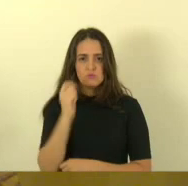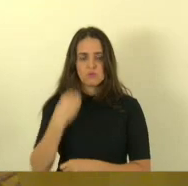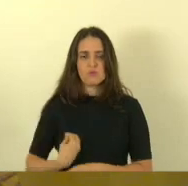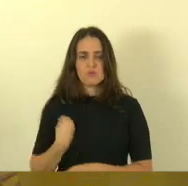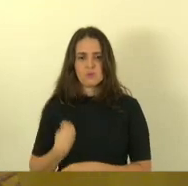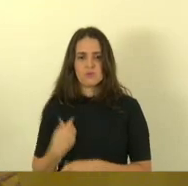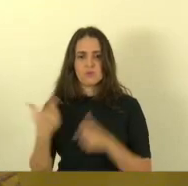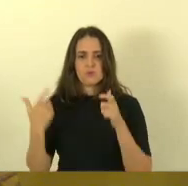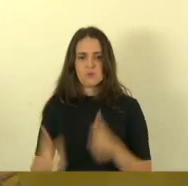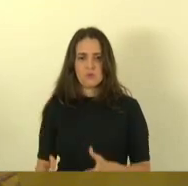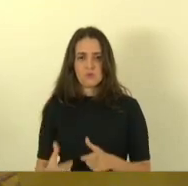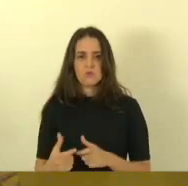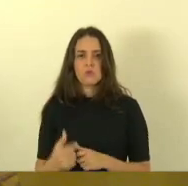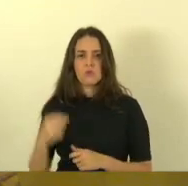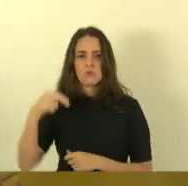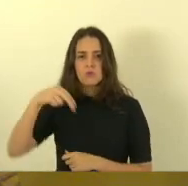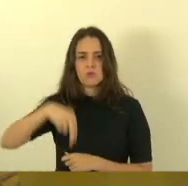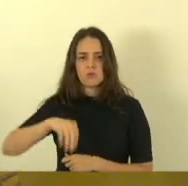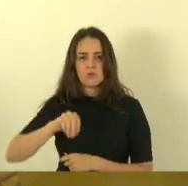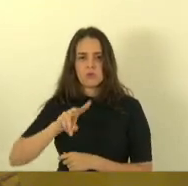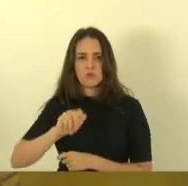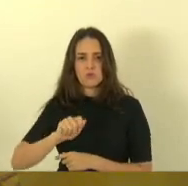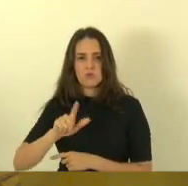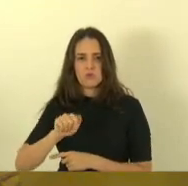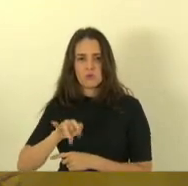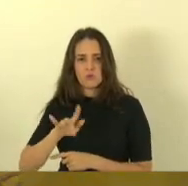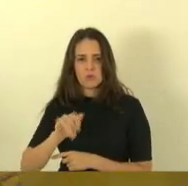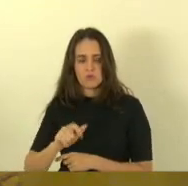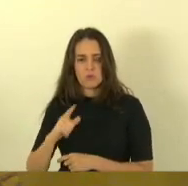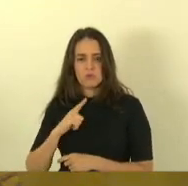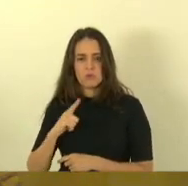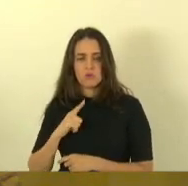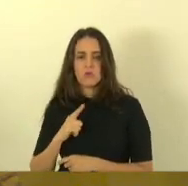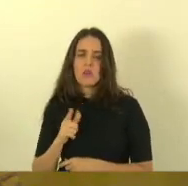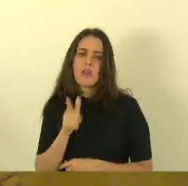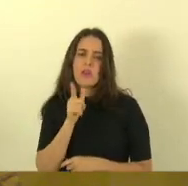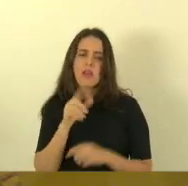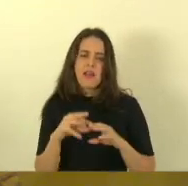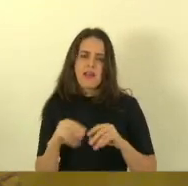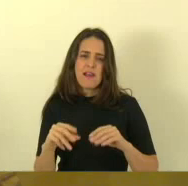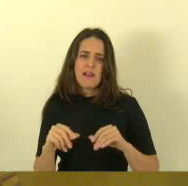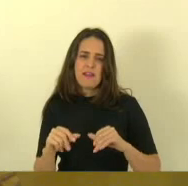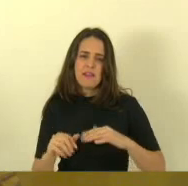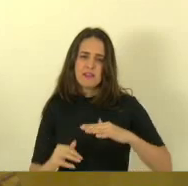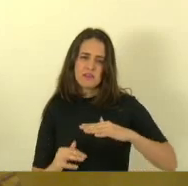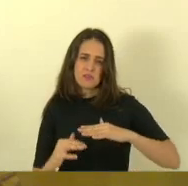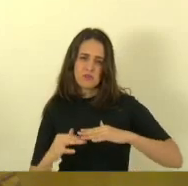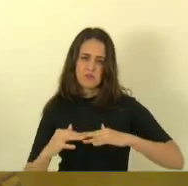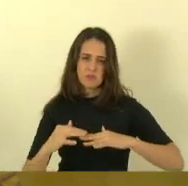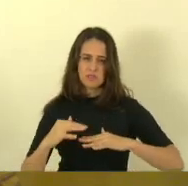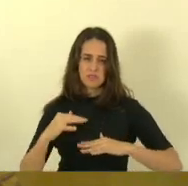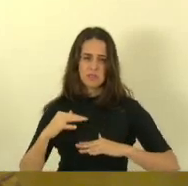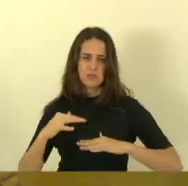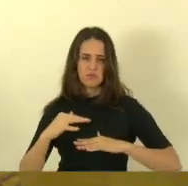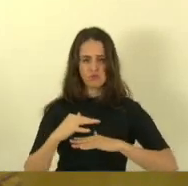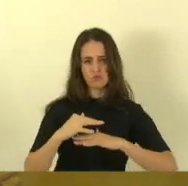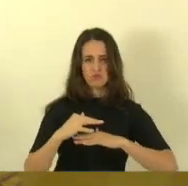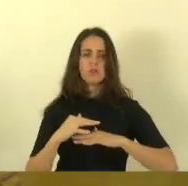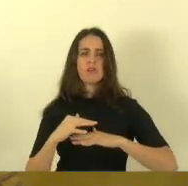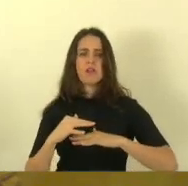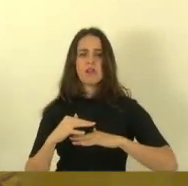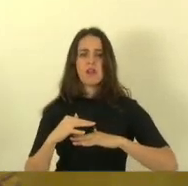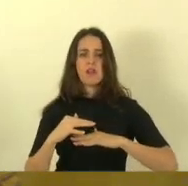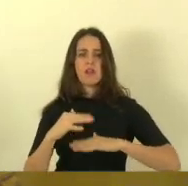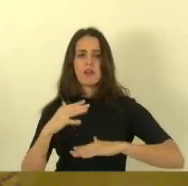na comunidade de Nova Almeida portanto com o assoreamento da Foz do Rio está prejudicando a entrada e a saída